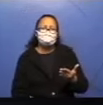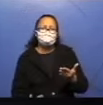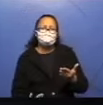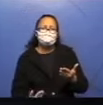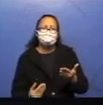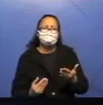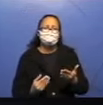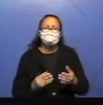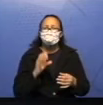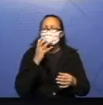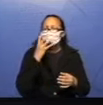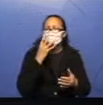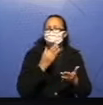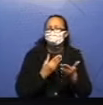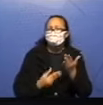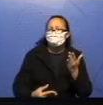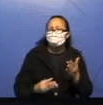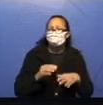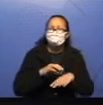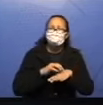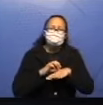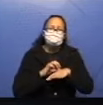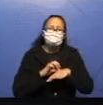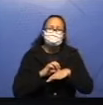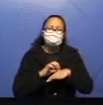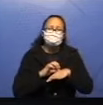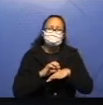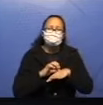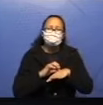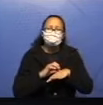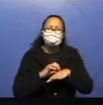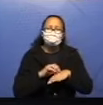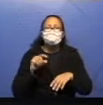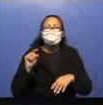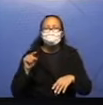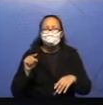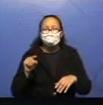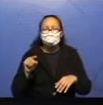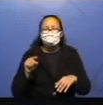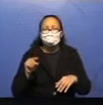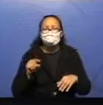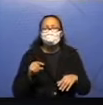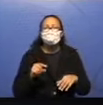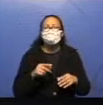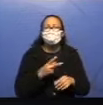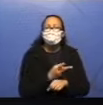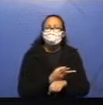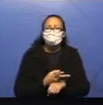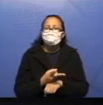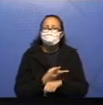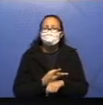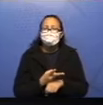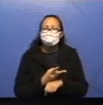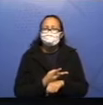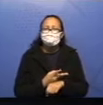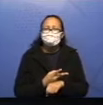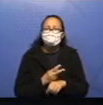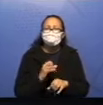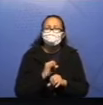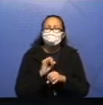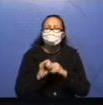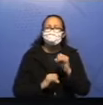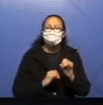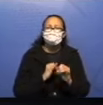Você também pode ouvir a recontagem da fábula no YouTube. Então, se você procurar no YouTube, ó, o cachorro e seu